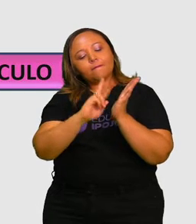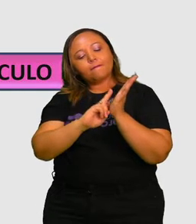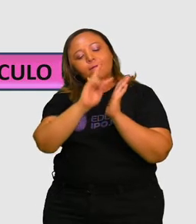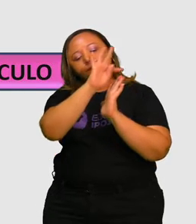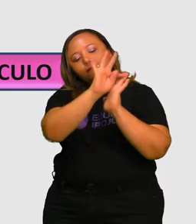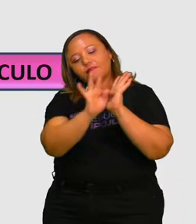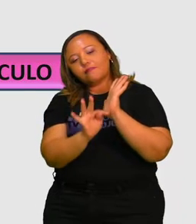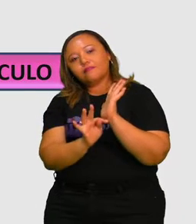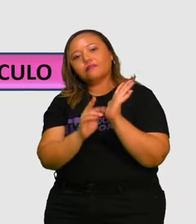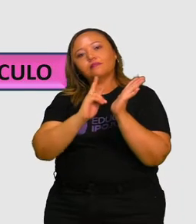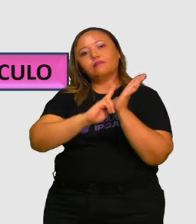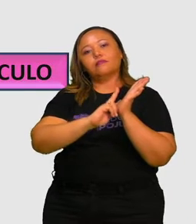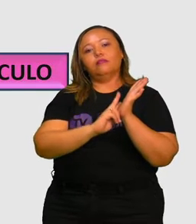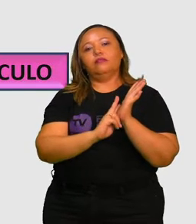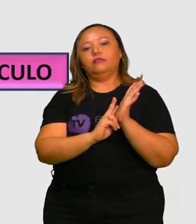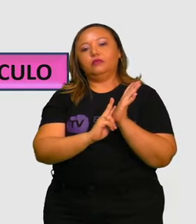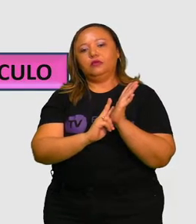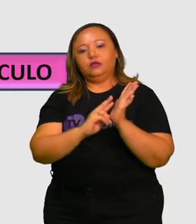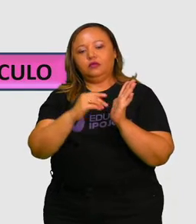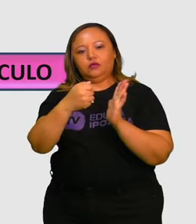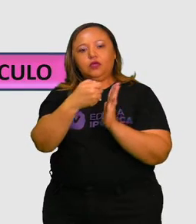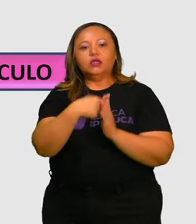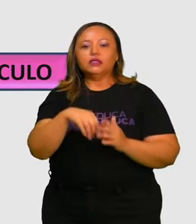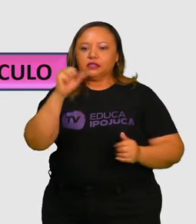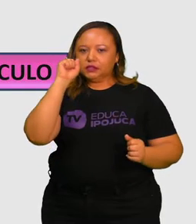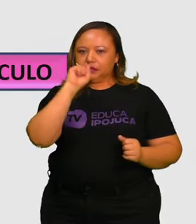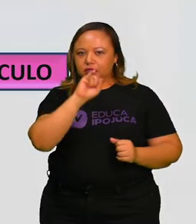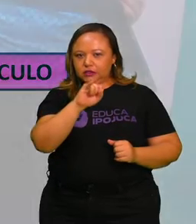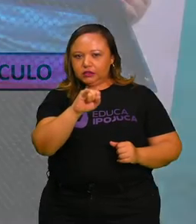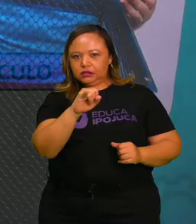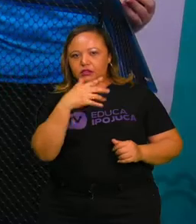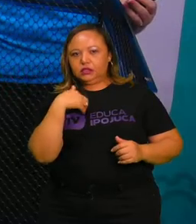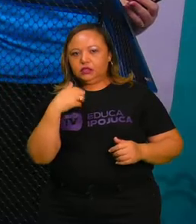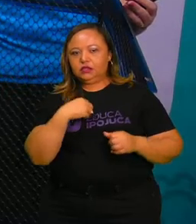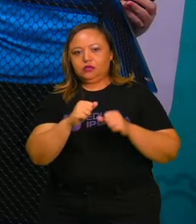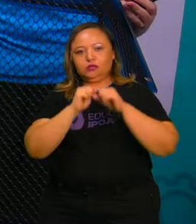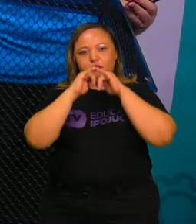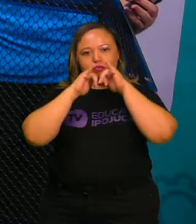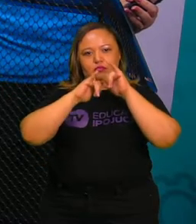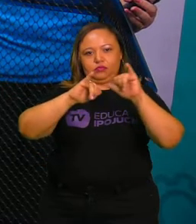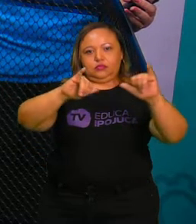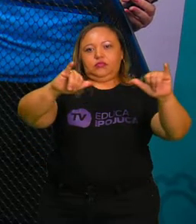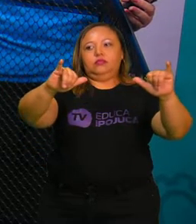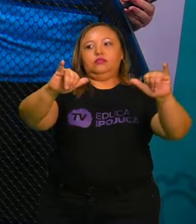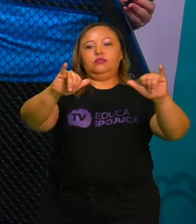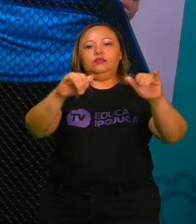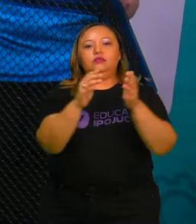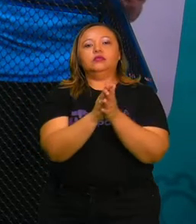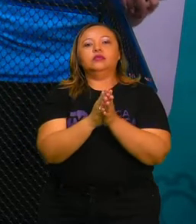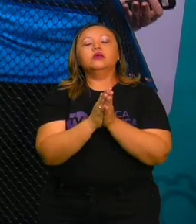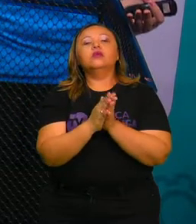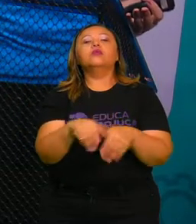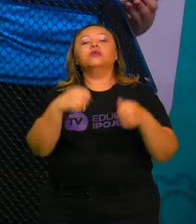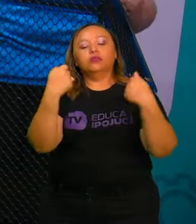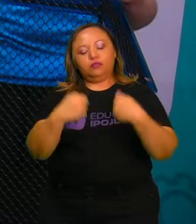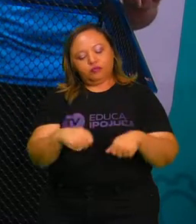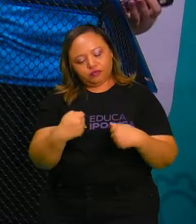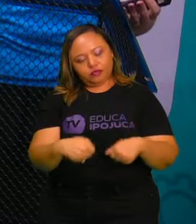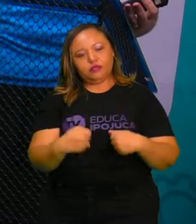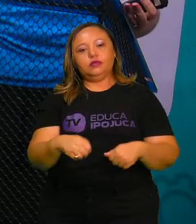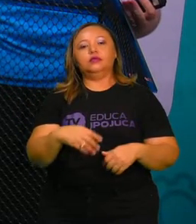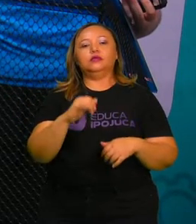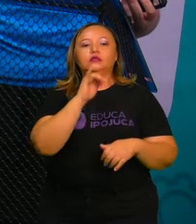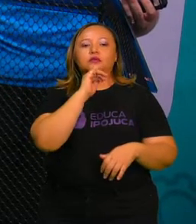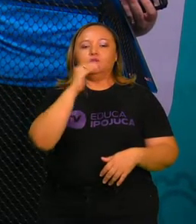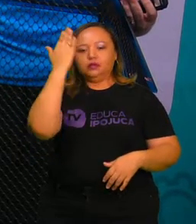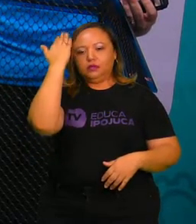Qualquer um, certo? Então, se eu tenho uma mensagem para passar, eu tenho que ter quem diz e para quem diz, quem é que